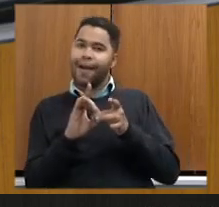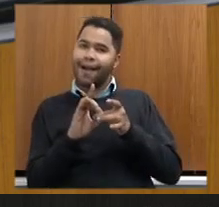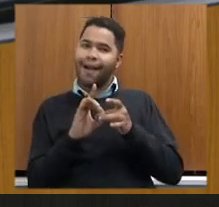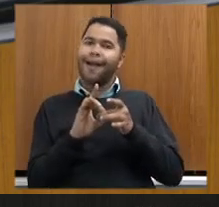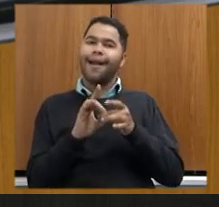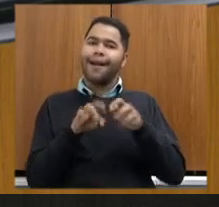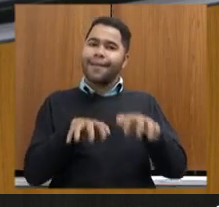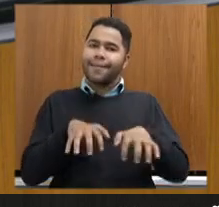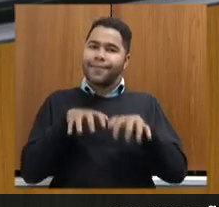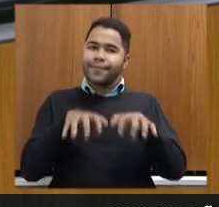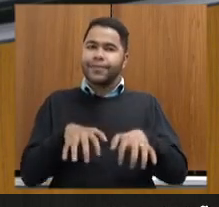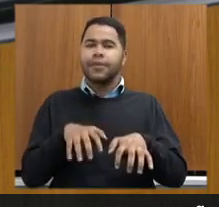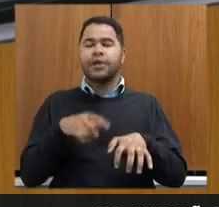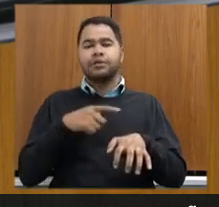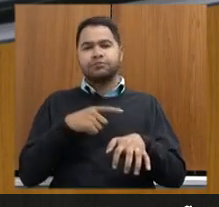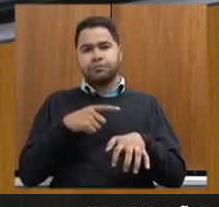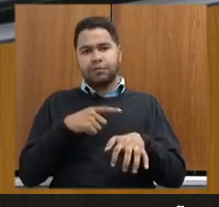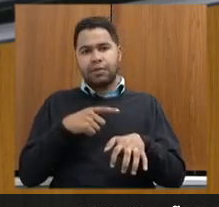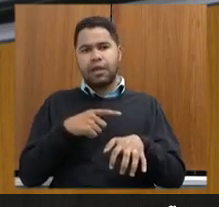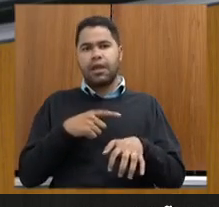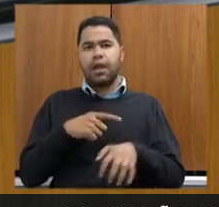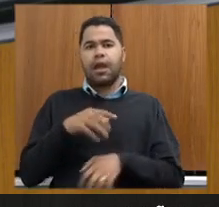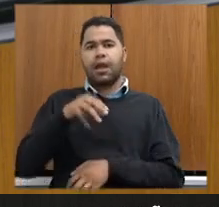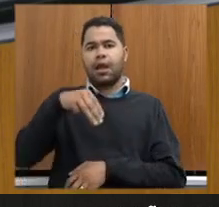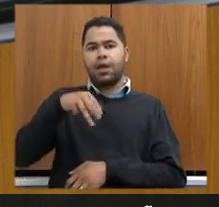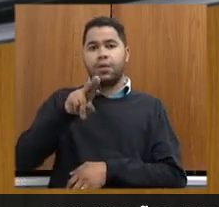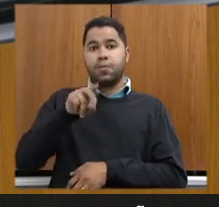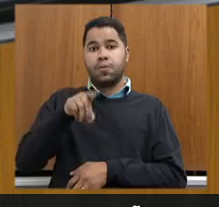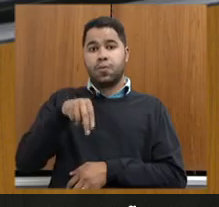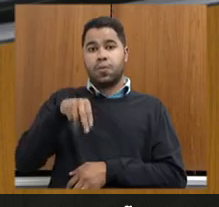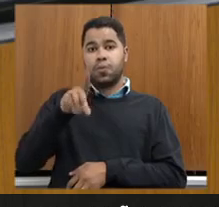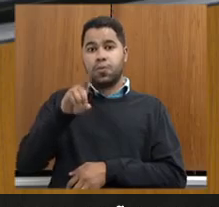nós temos aí a Mundo Mineração, que é um problema